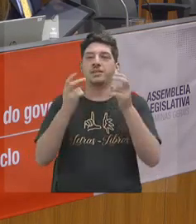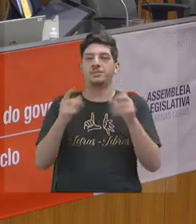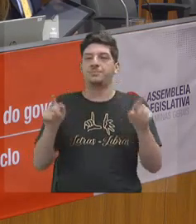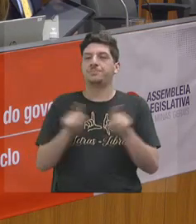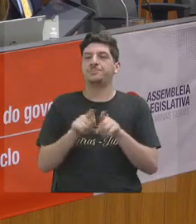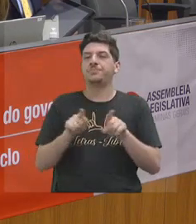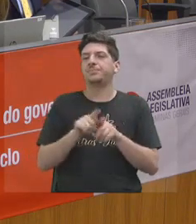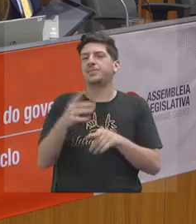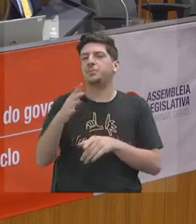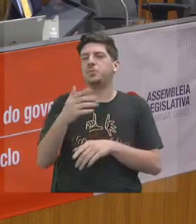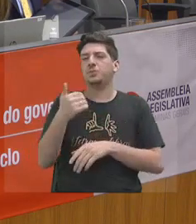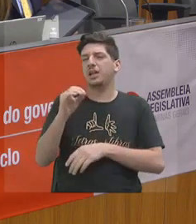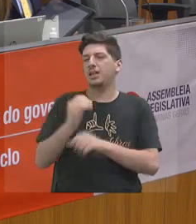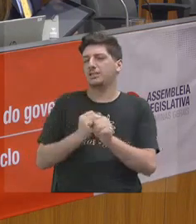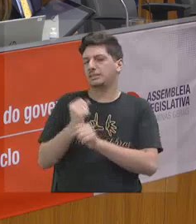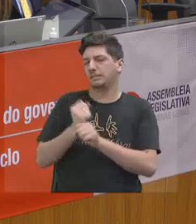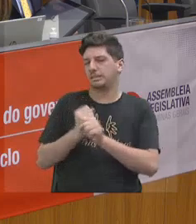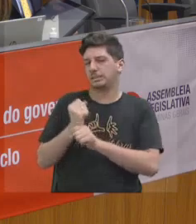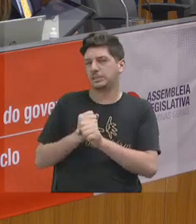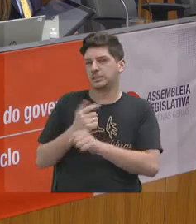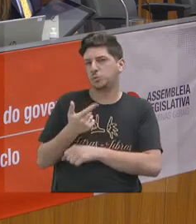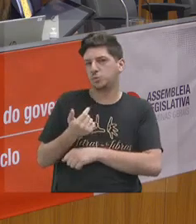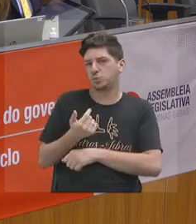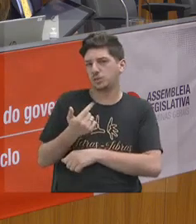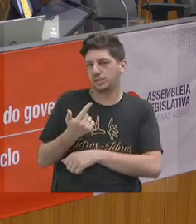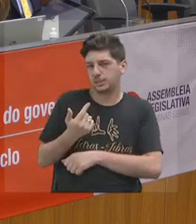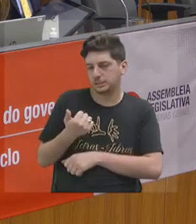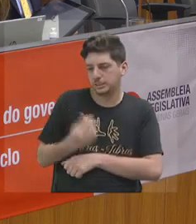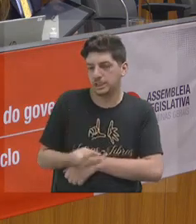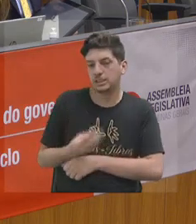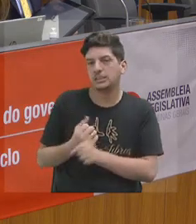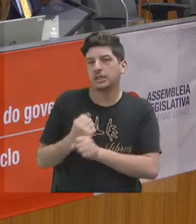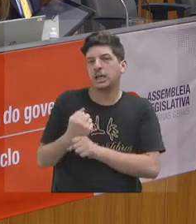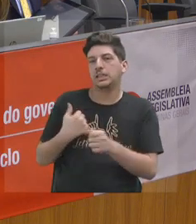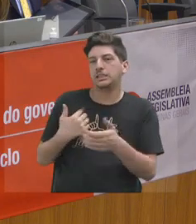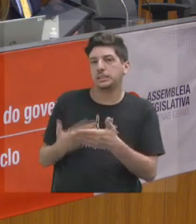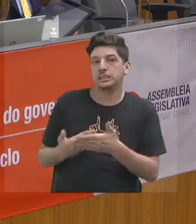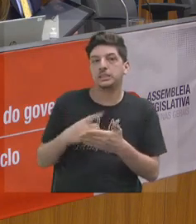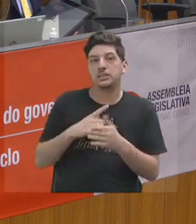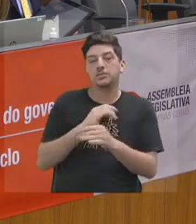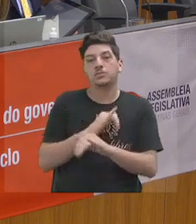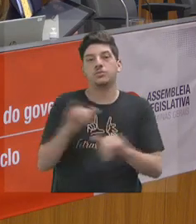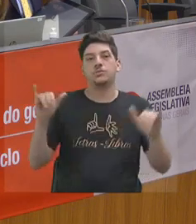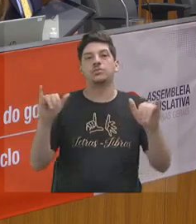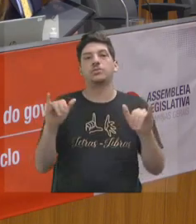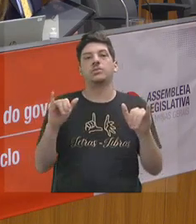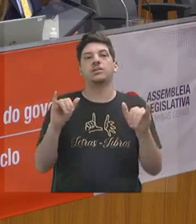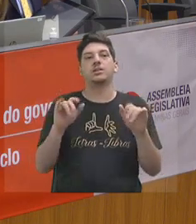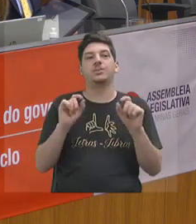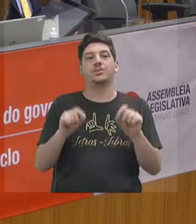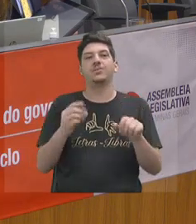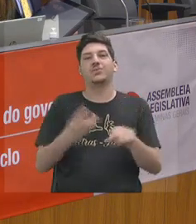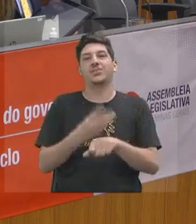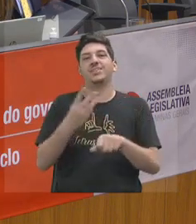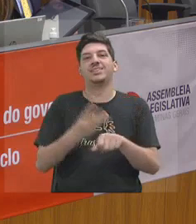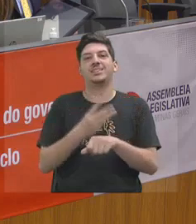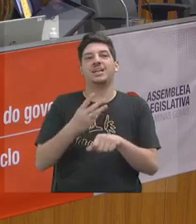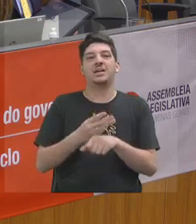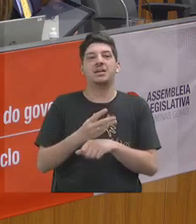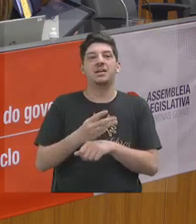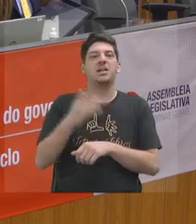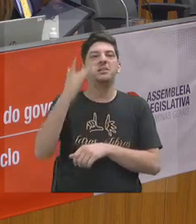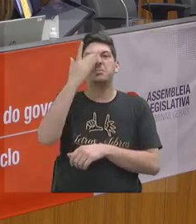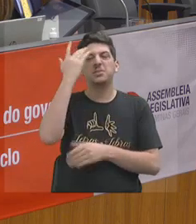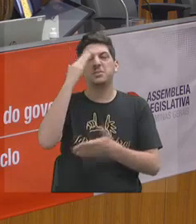pouco mais de 10 anos, 12, 13 anos, nós tínhamos o lançamento aí do WhatsApp. Ninguém acreditava que